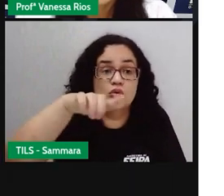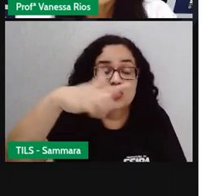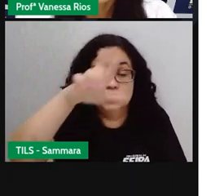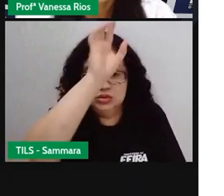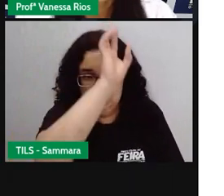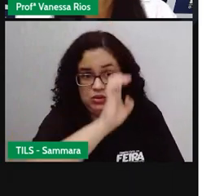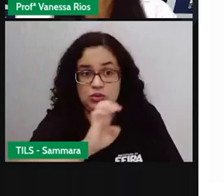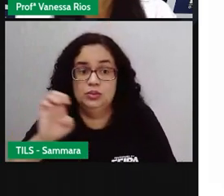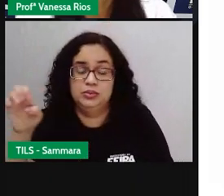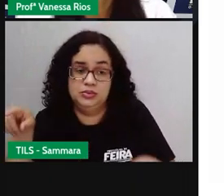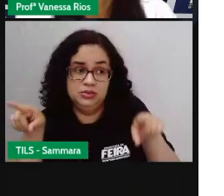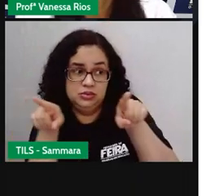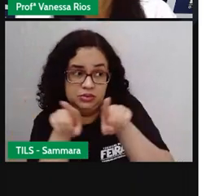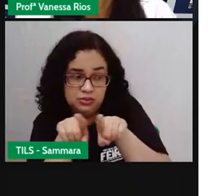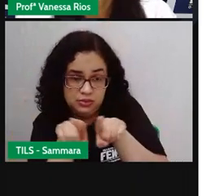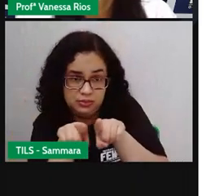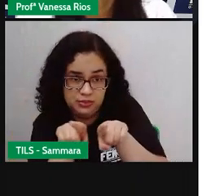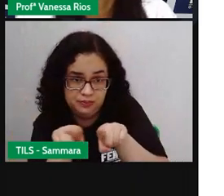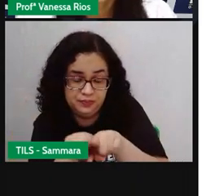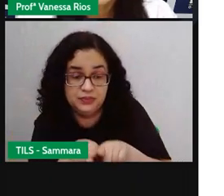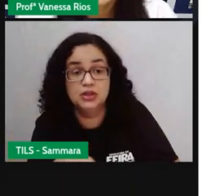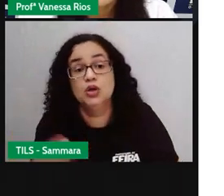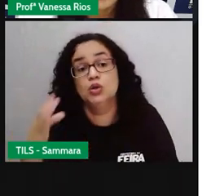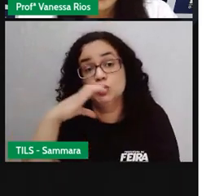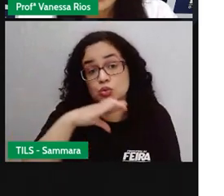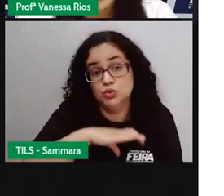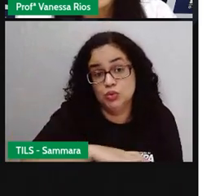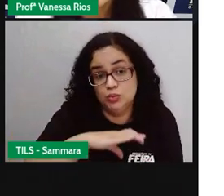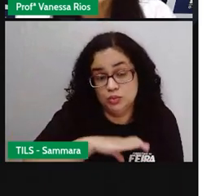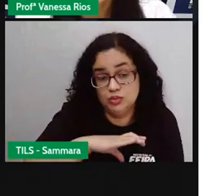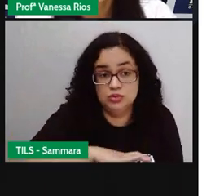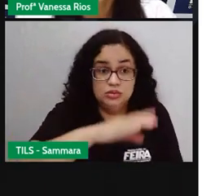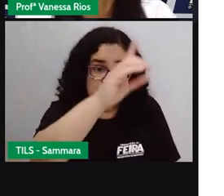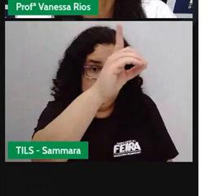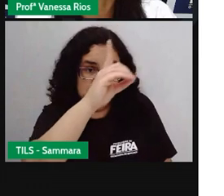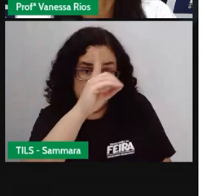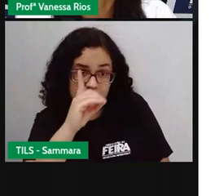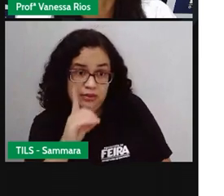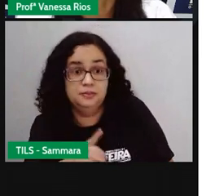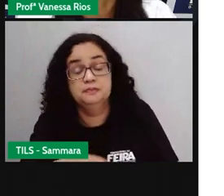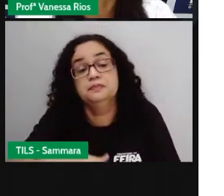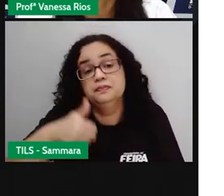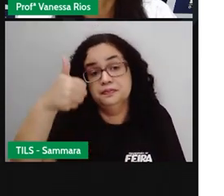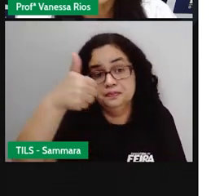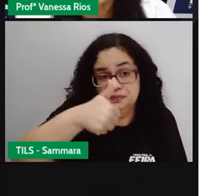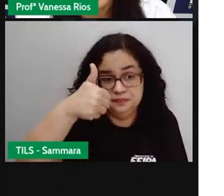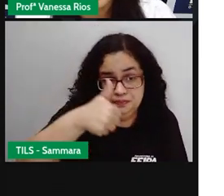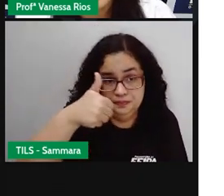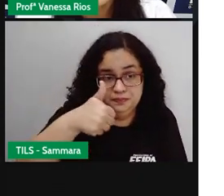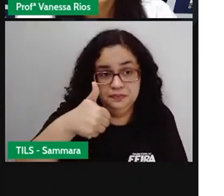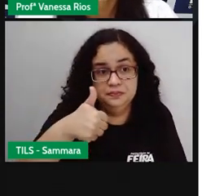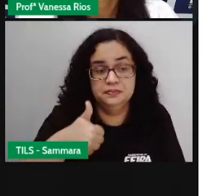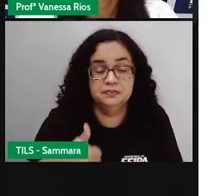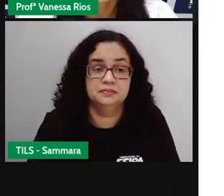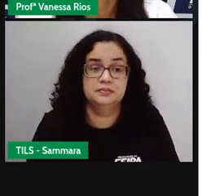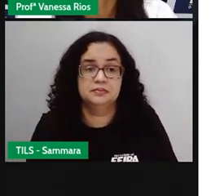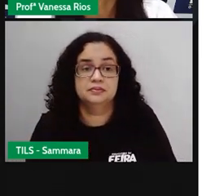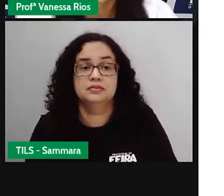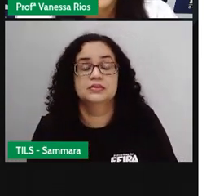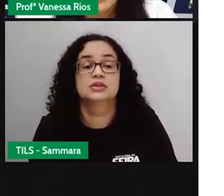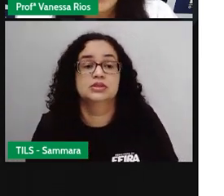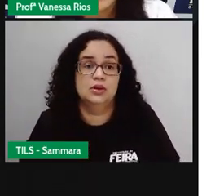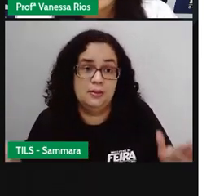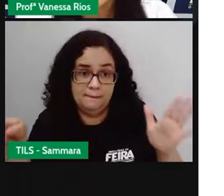europeus também, mas os portugueses foram os que chegaram aqui primeiro e que tomaram conta, né, se